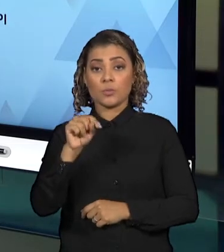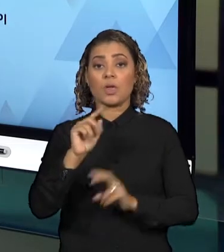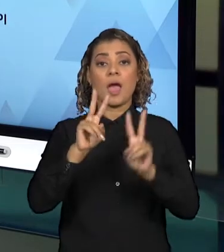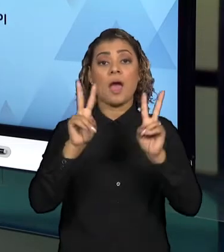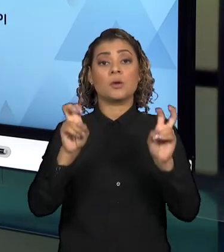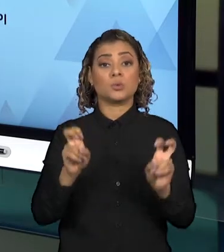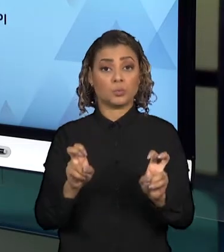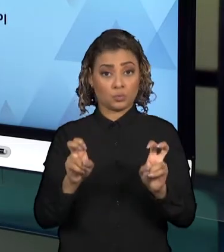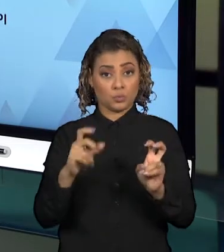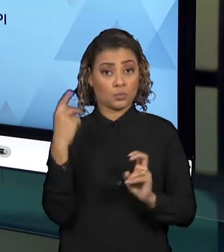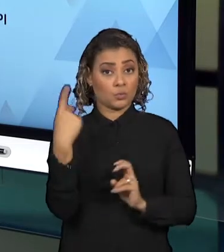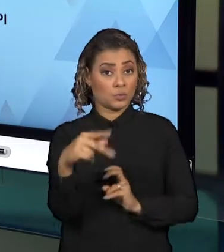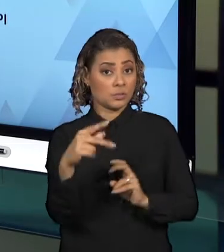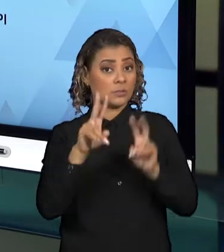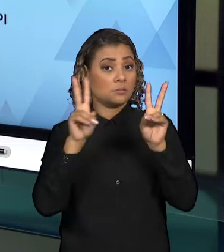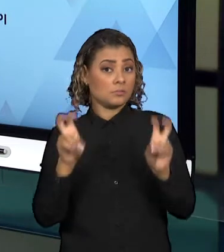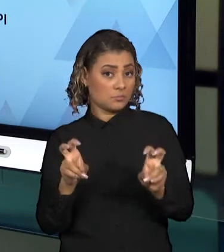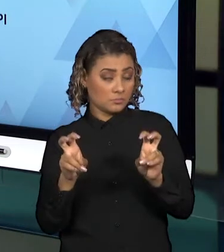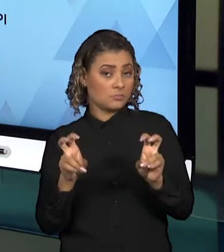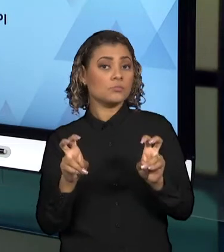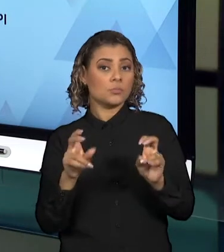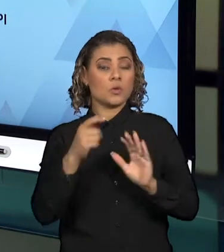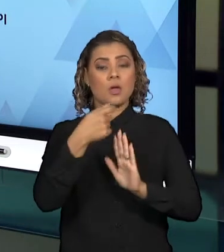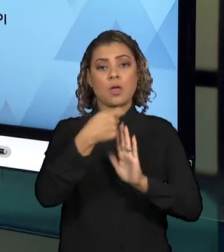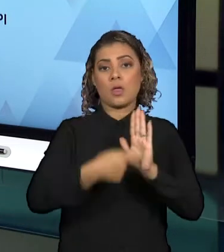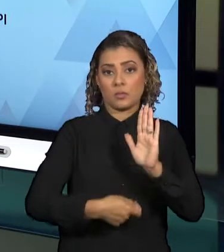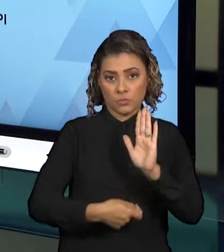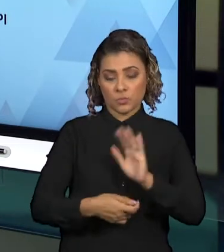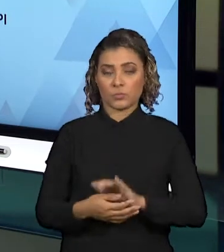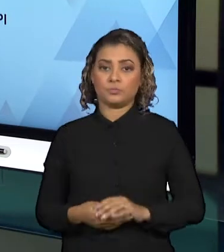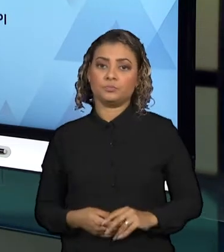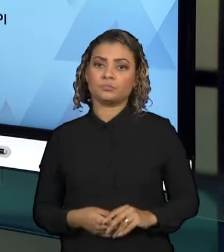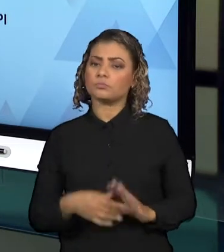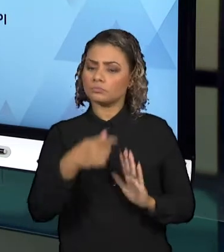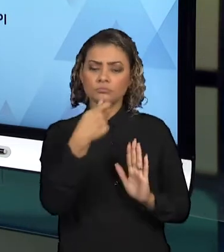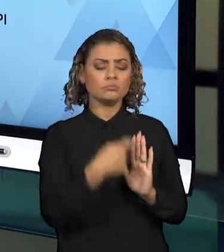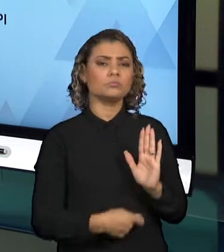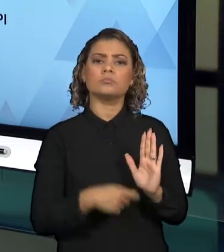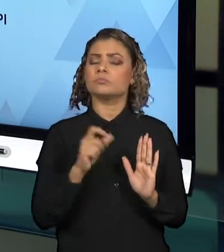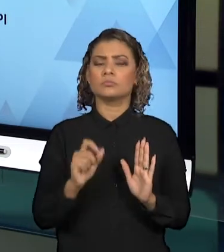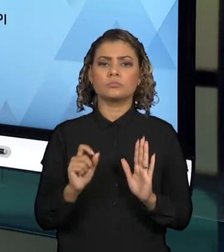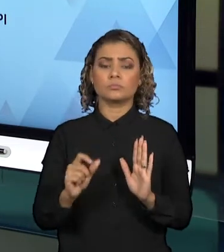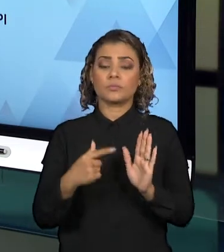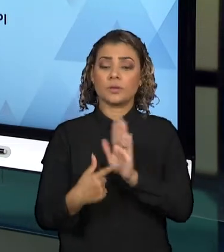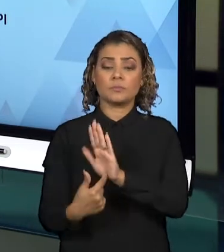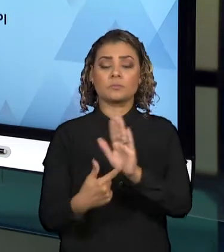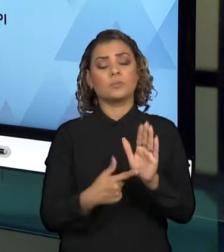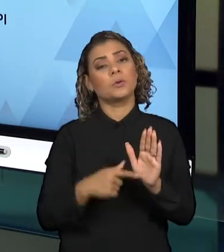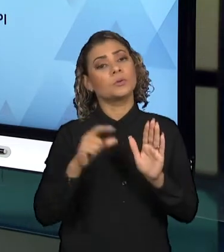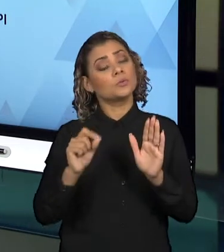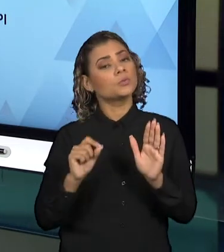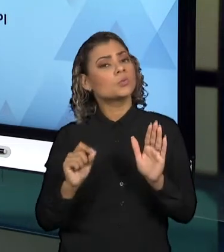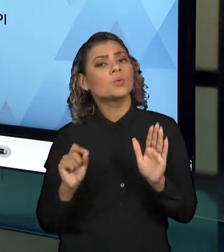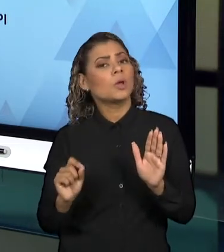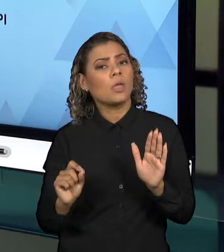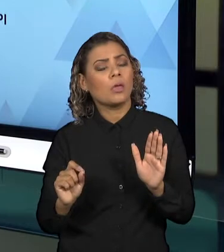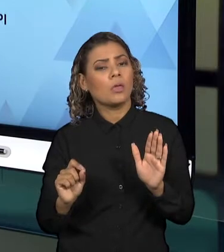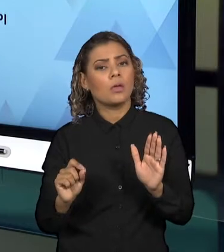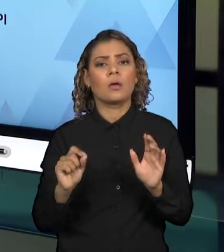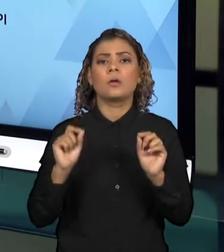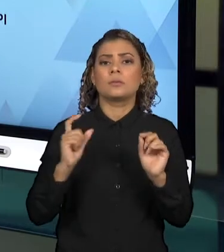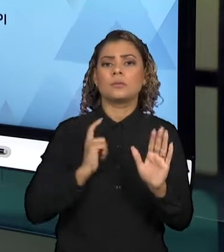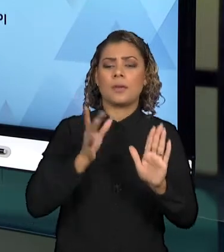a que se refere esse relatório. Então, esse relatório, ele está apresentando o quê? As